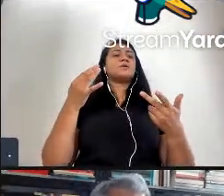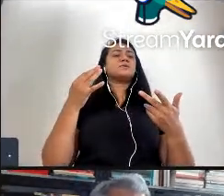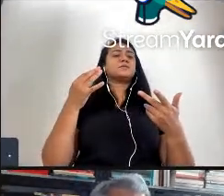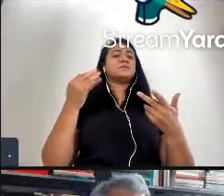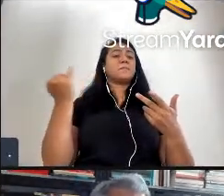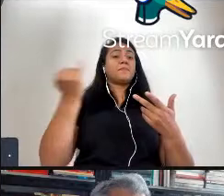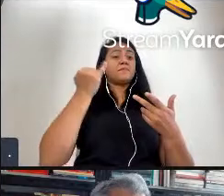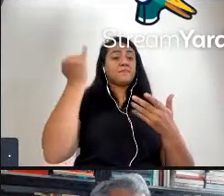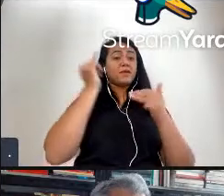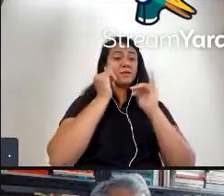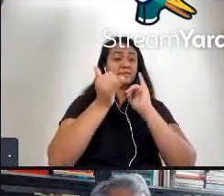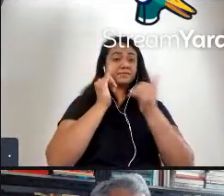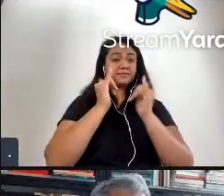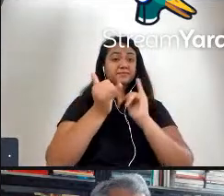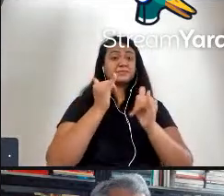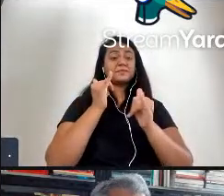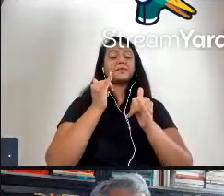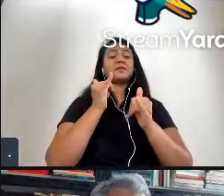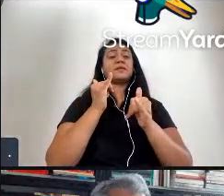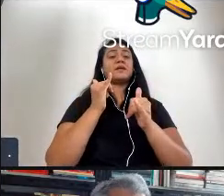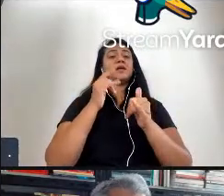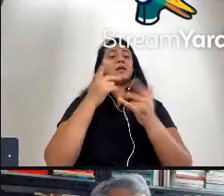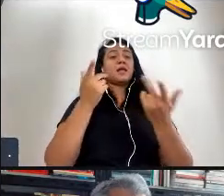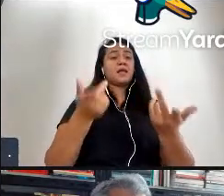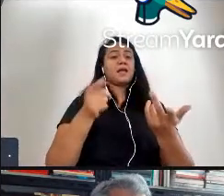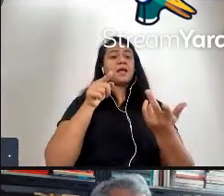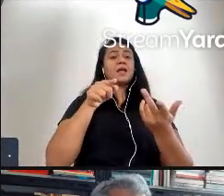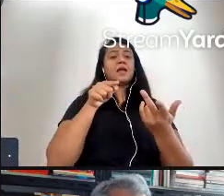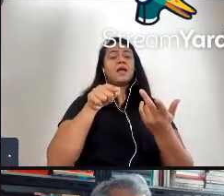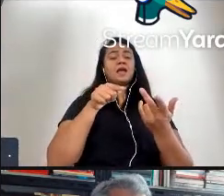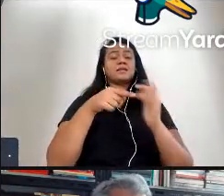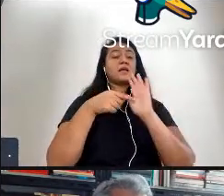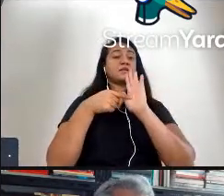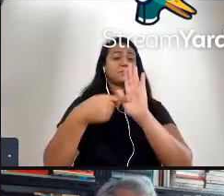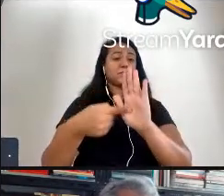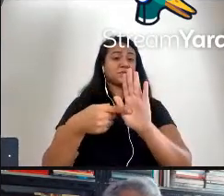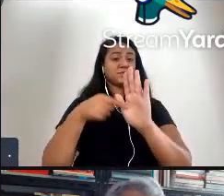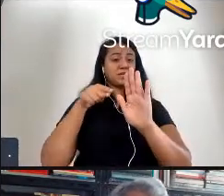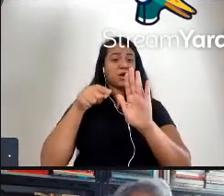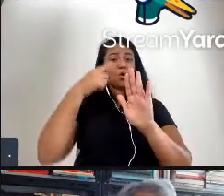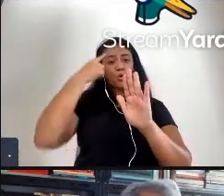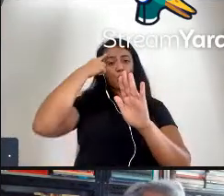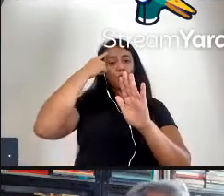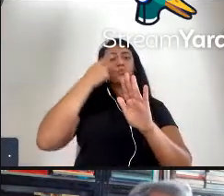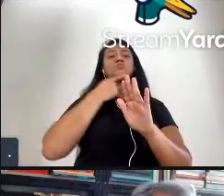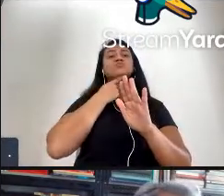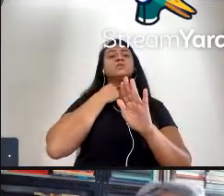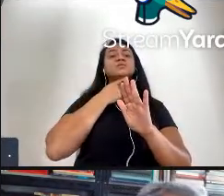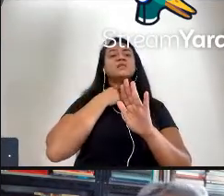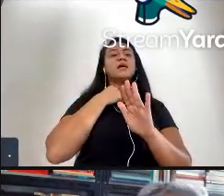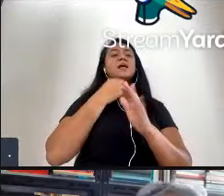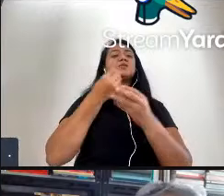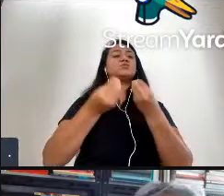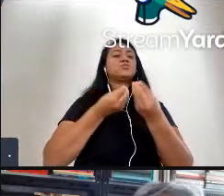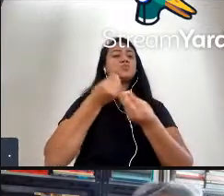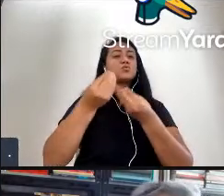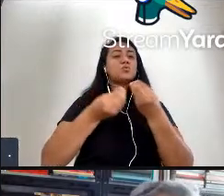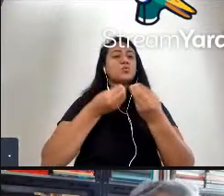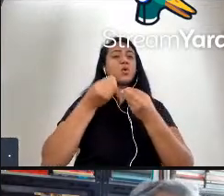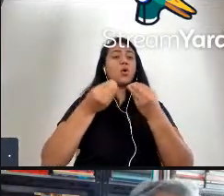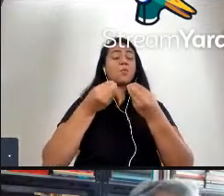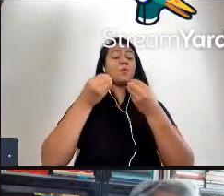ações no caso da exposição The Family of Men o desejo de reunir sobre um mesmo teto a